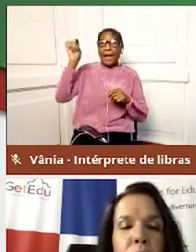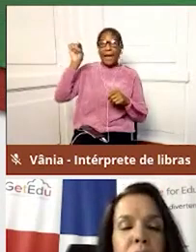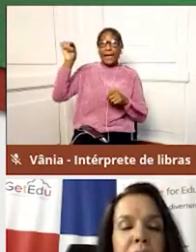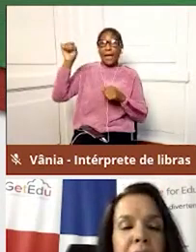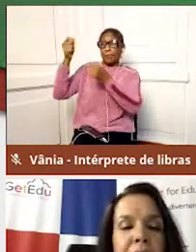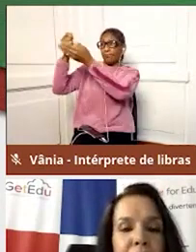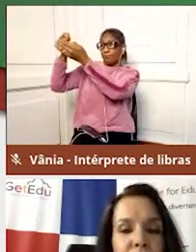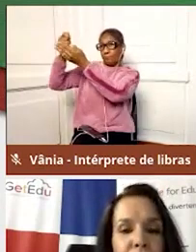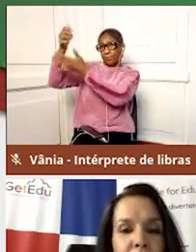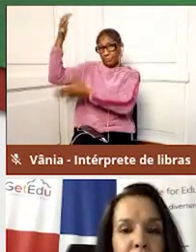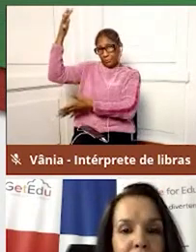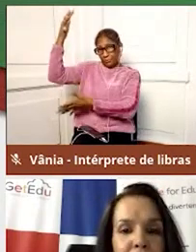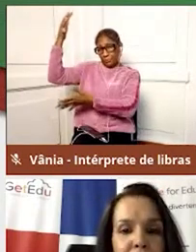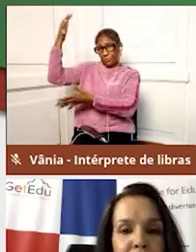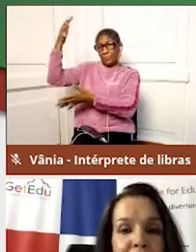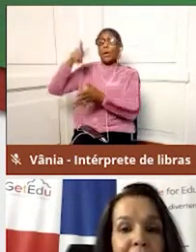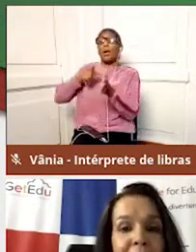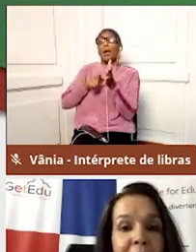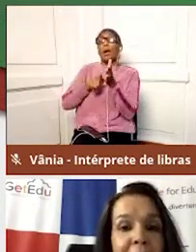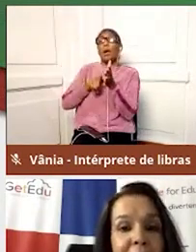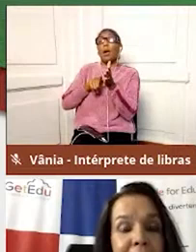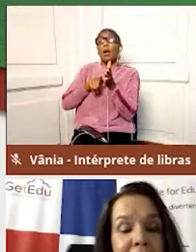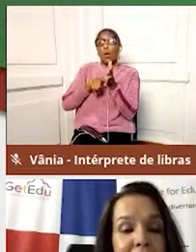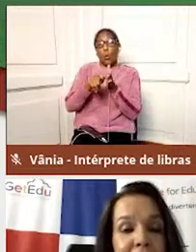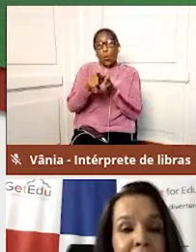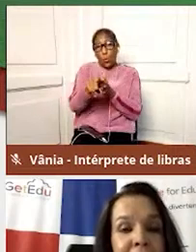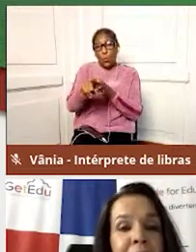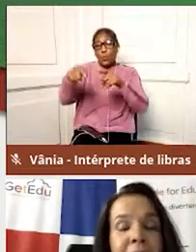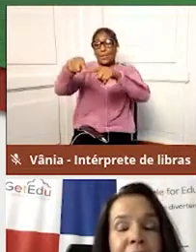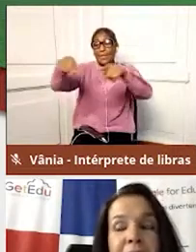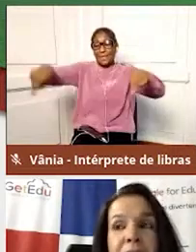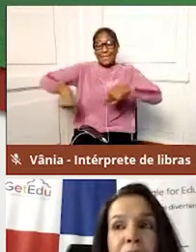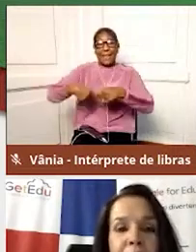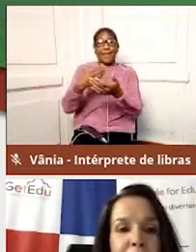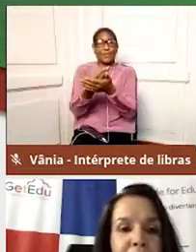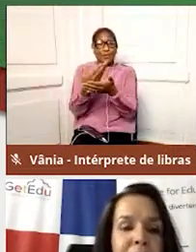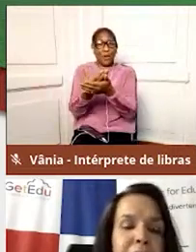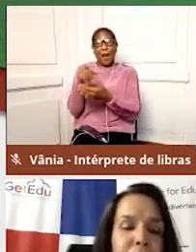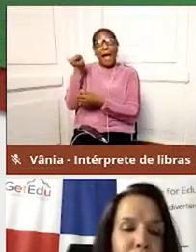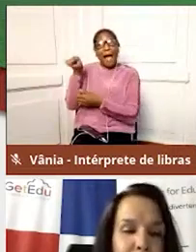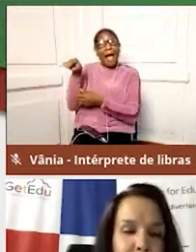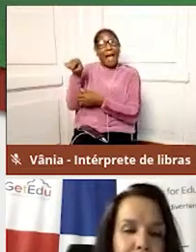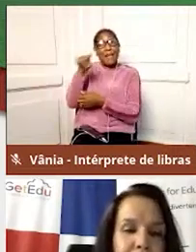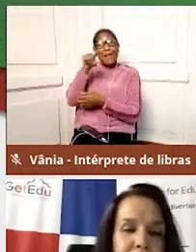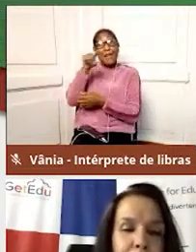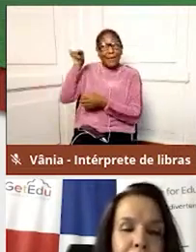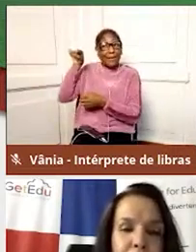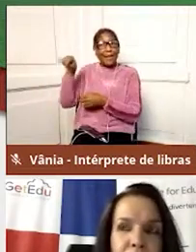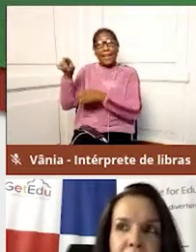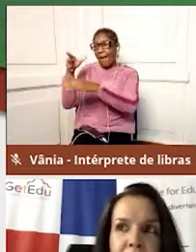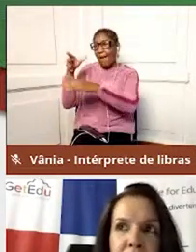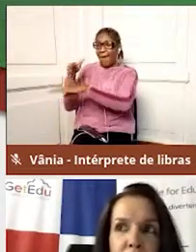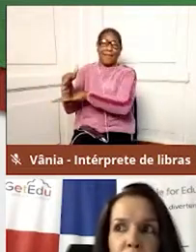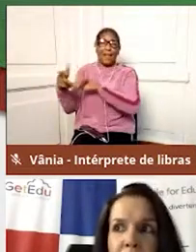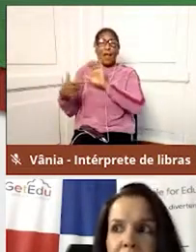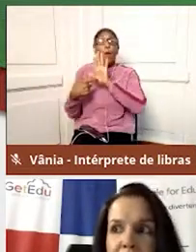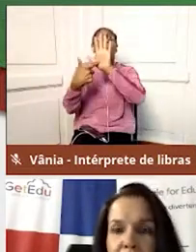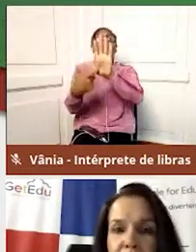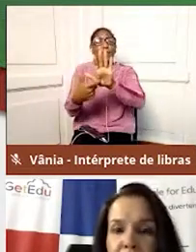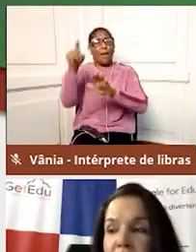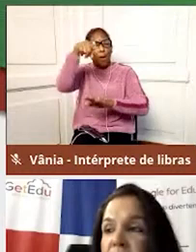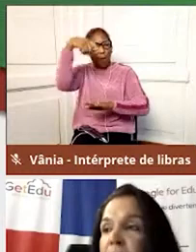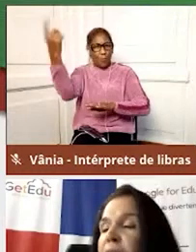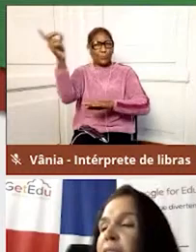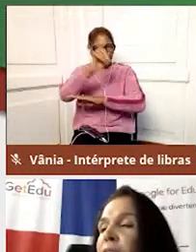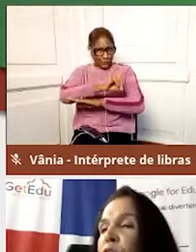o Google Sala de Aula. É aqui. Essa ferramenta que nós vamos apresentar para vocês em outra